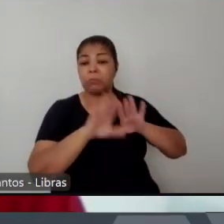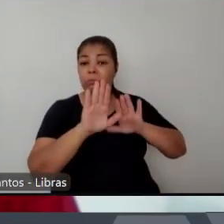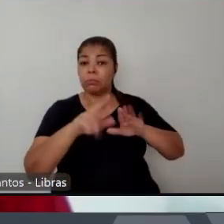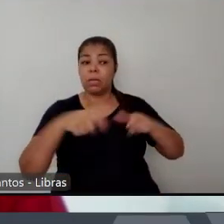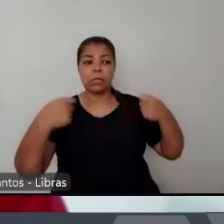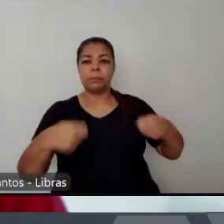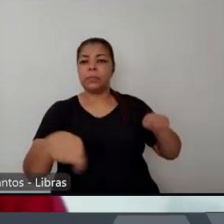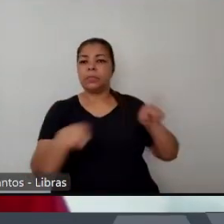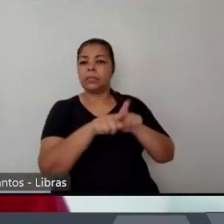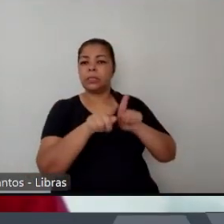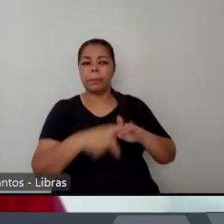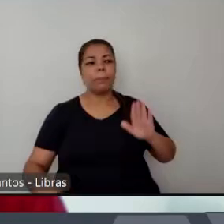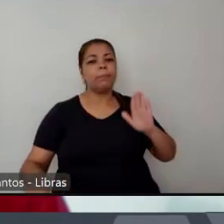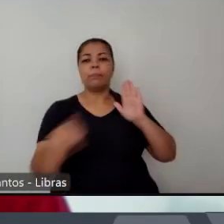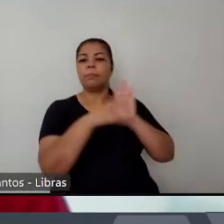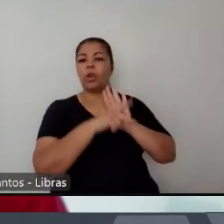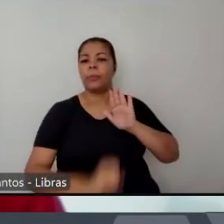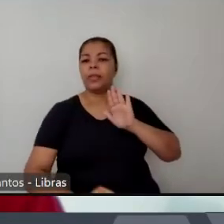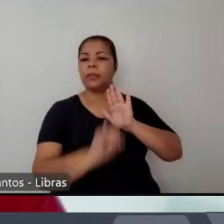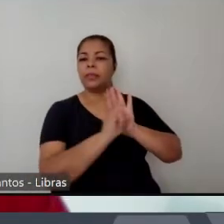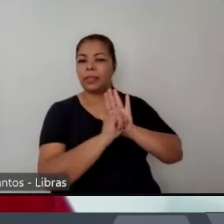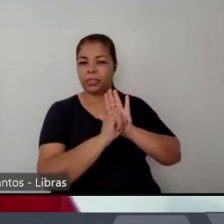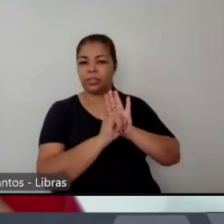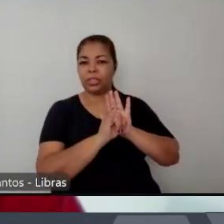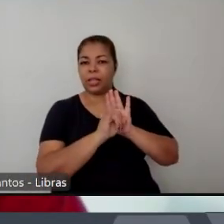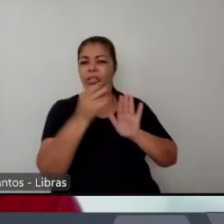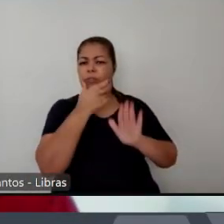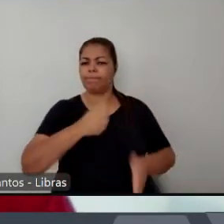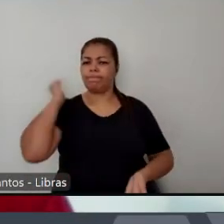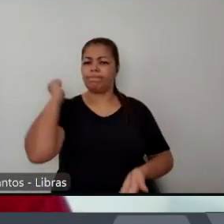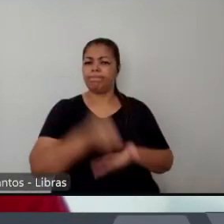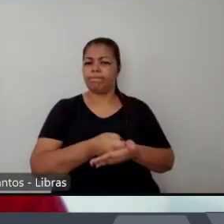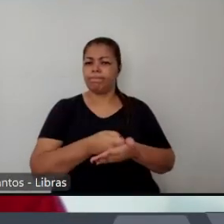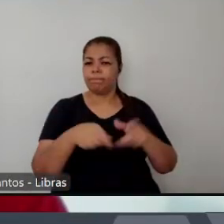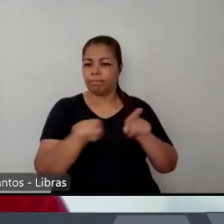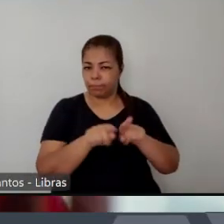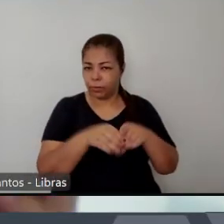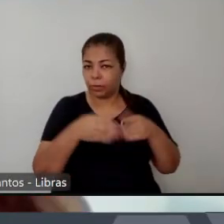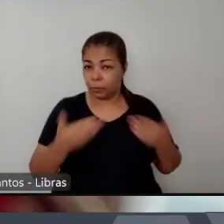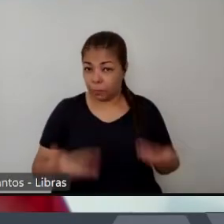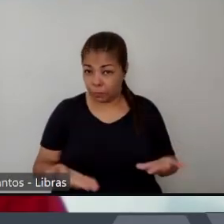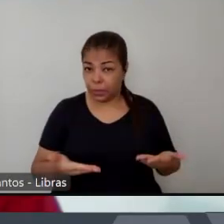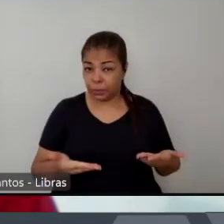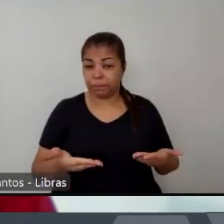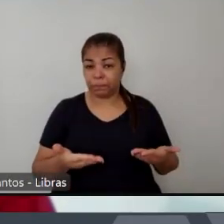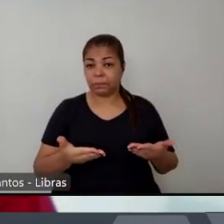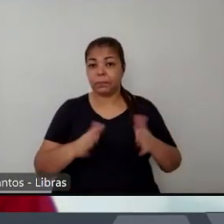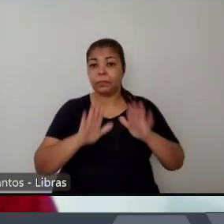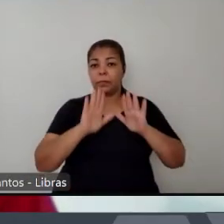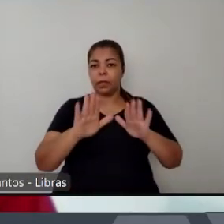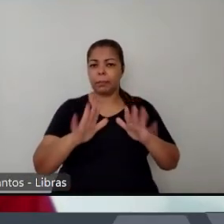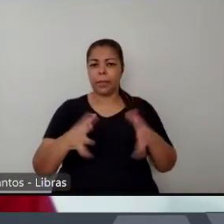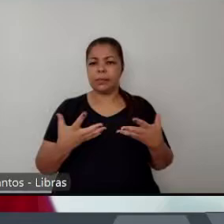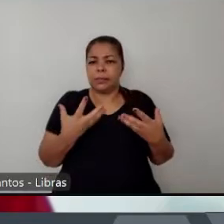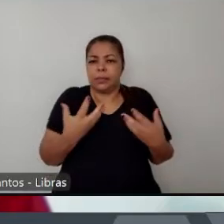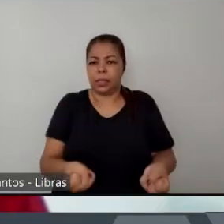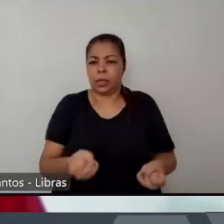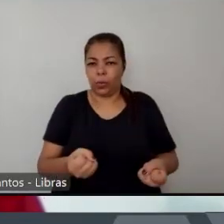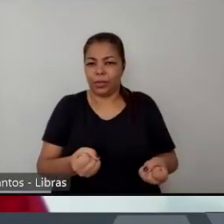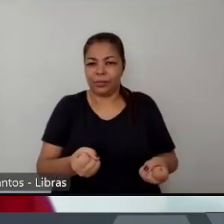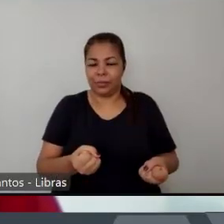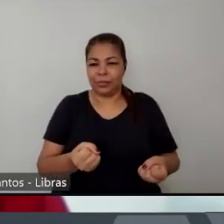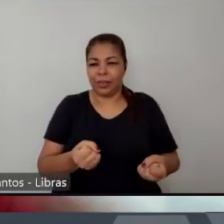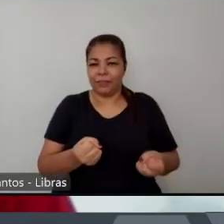masculinas e aí a gente falando de masculinidades negavam a identidade dos pais precisavam criar suas próprias